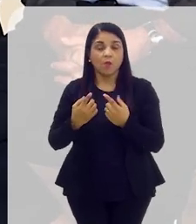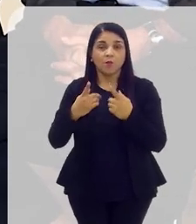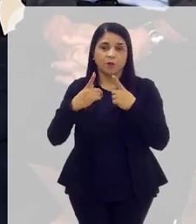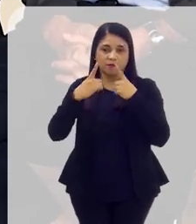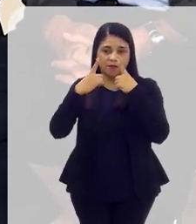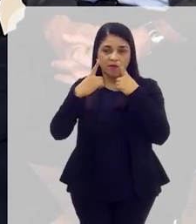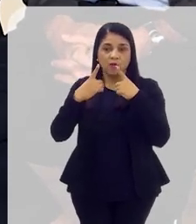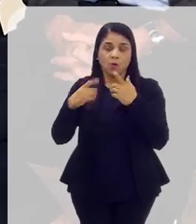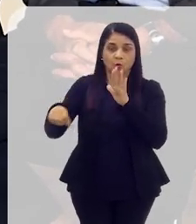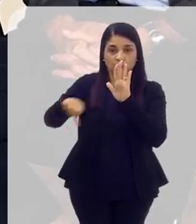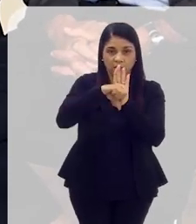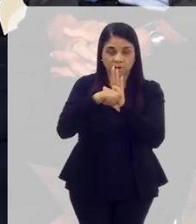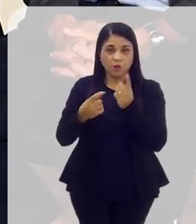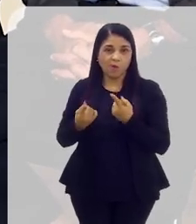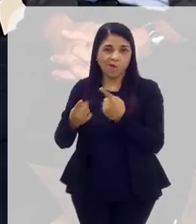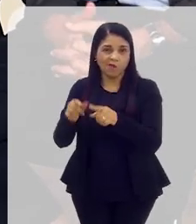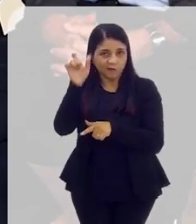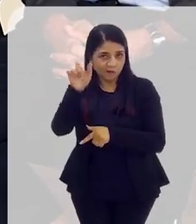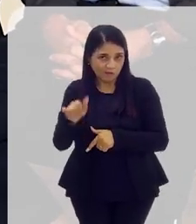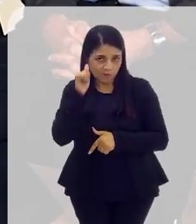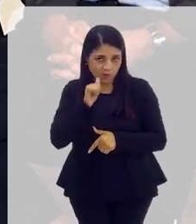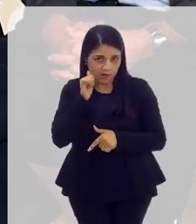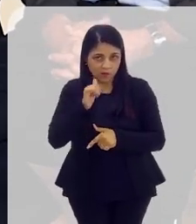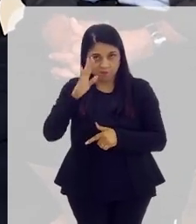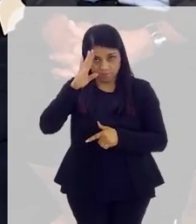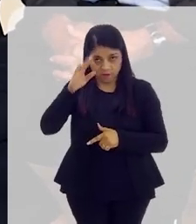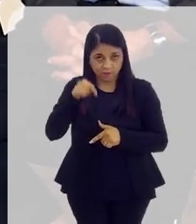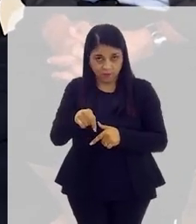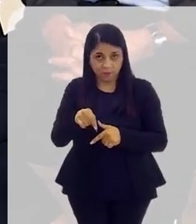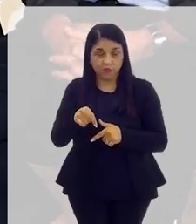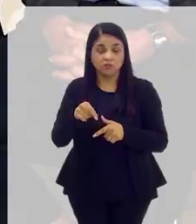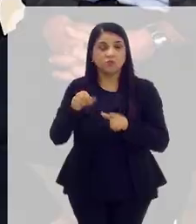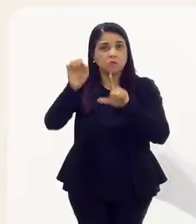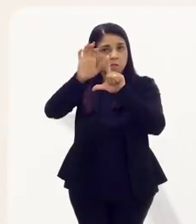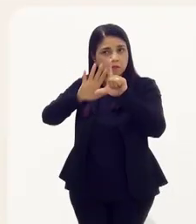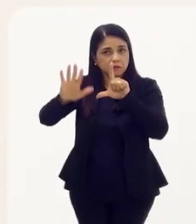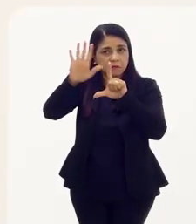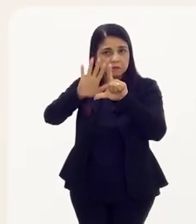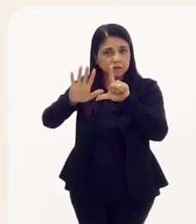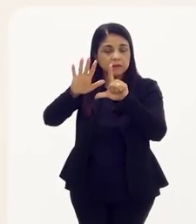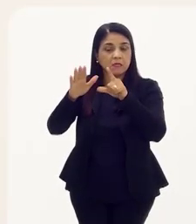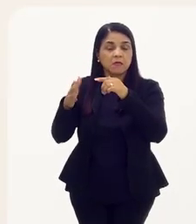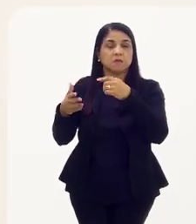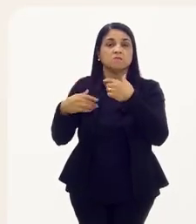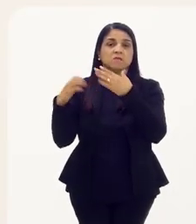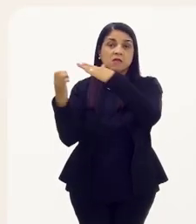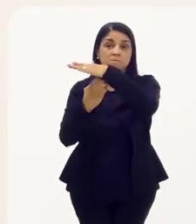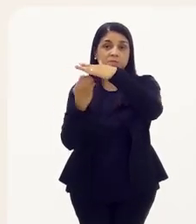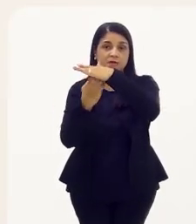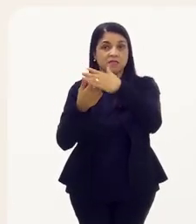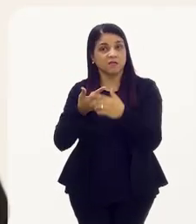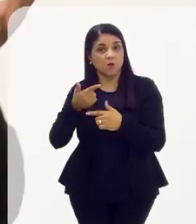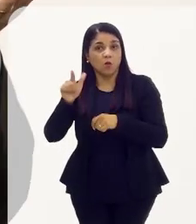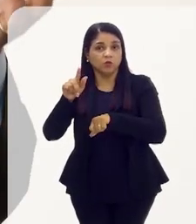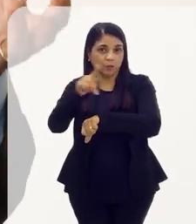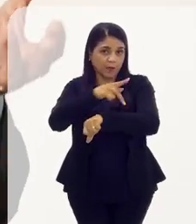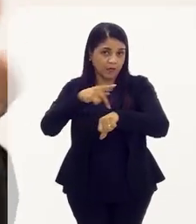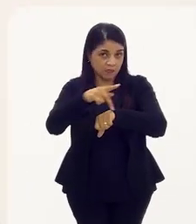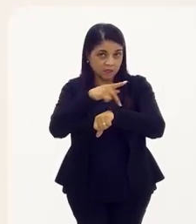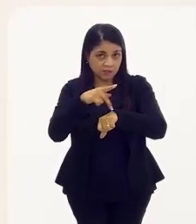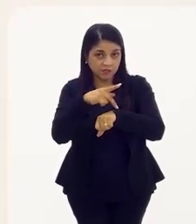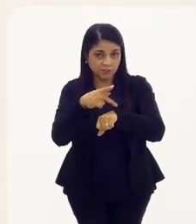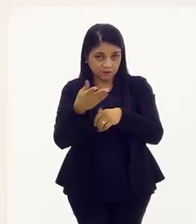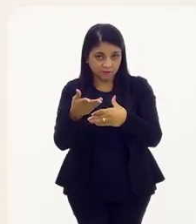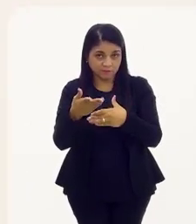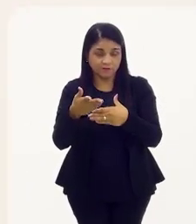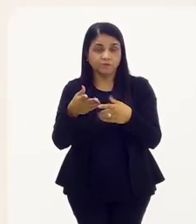o resultado é aqui, mas a prática foi em outro país, via uma plataforma que tem uma base em outro país e entra